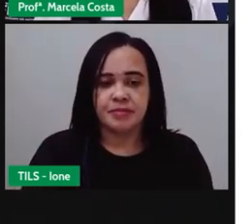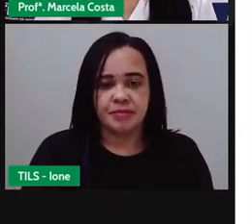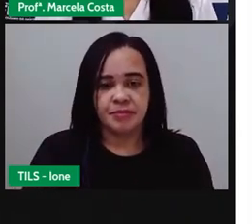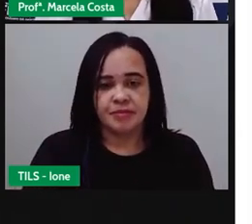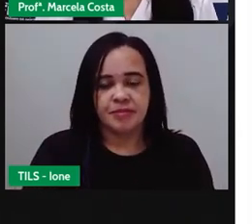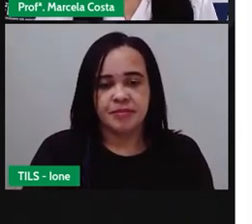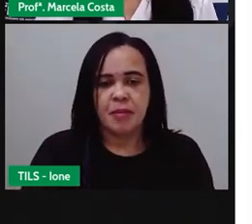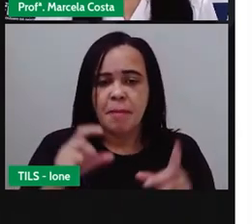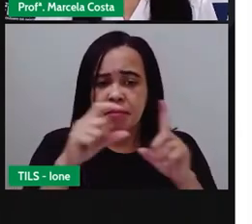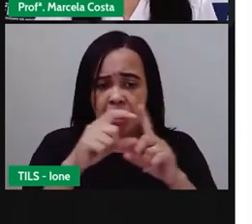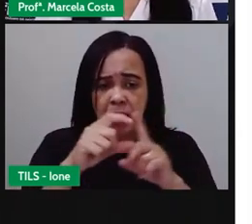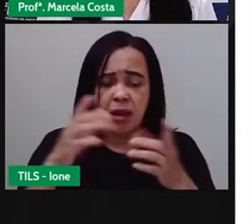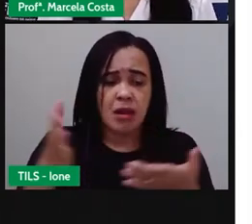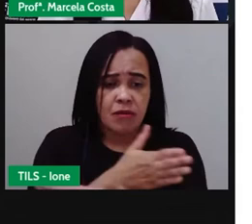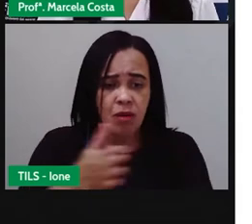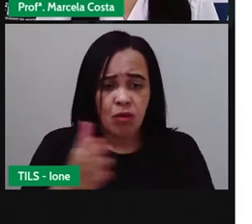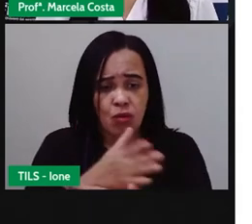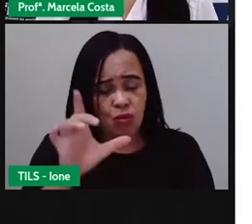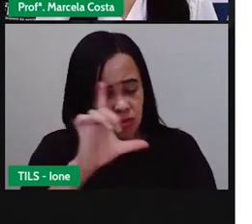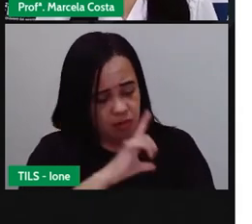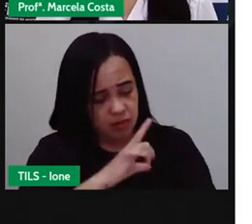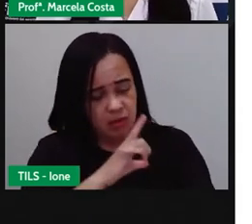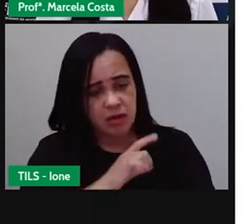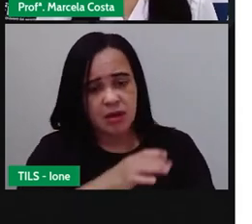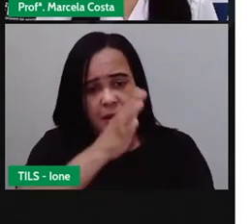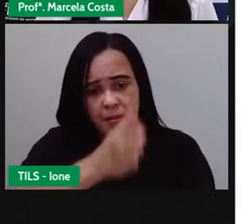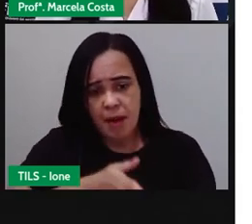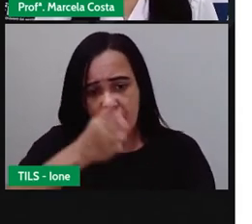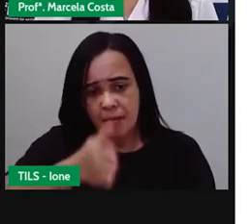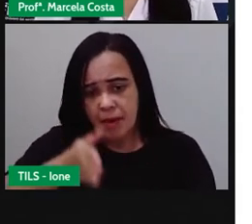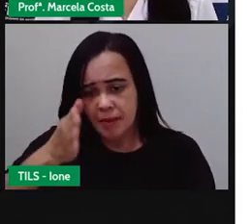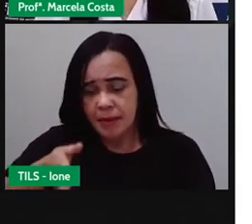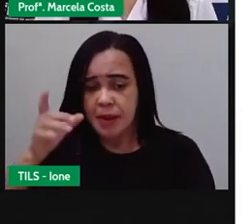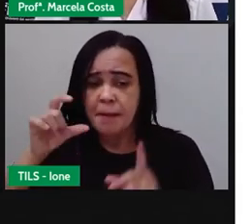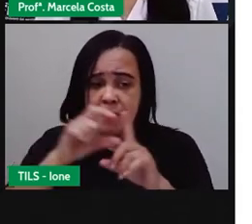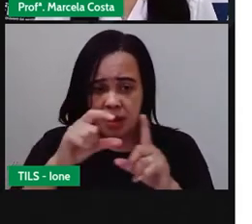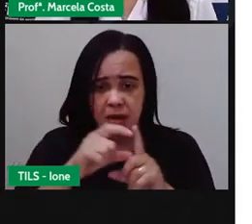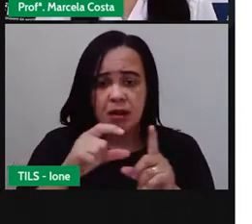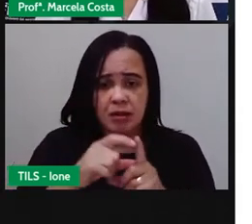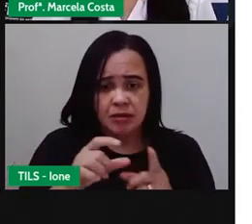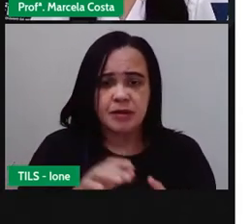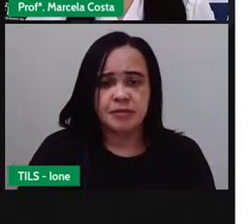palavras que tem a sílaba cá, cá, co.